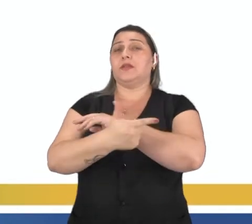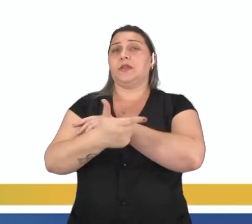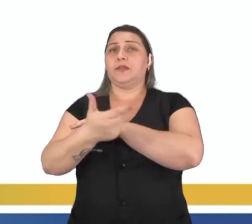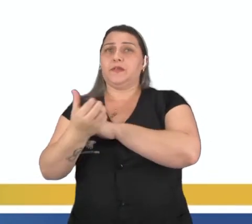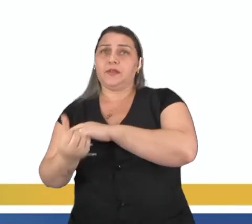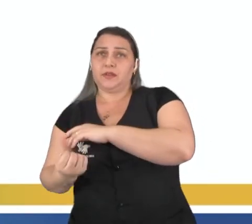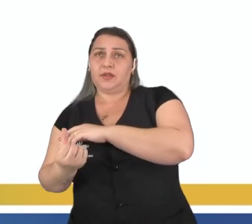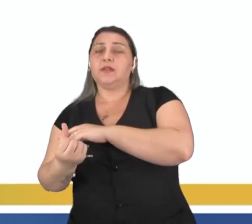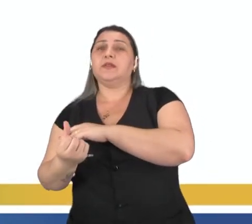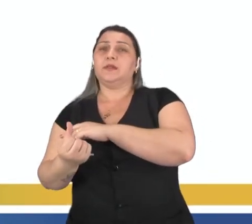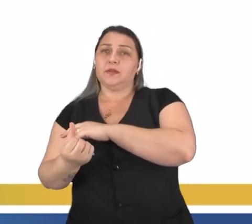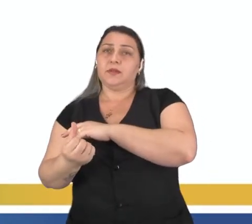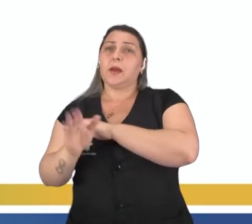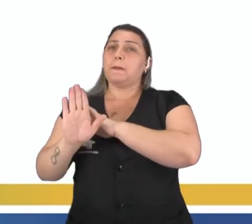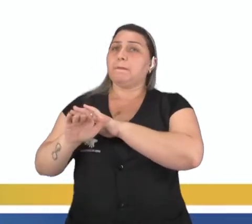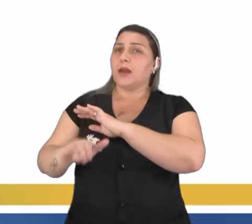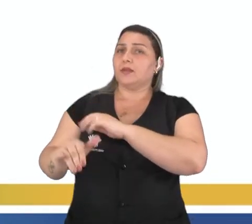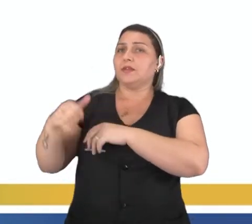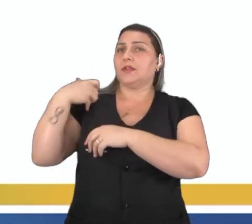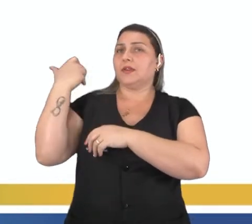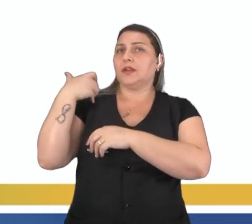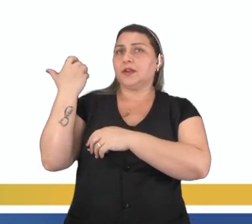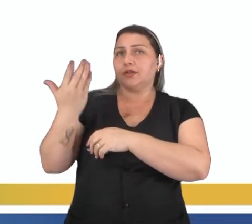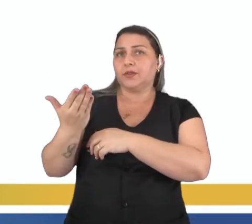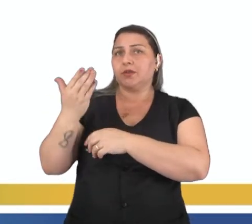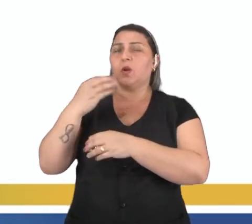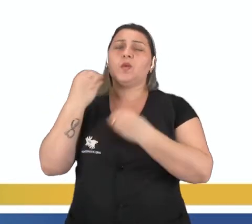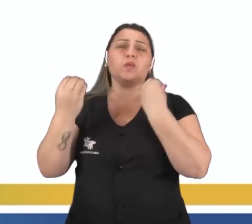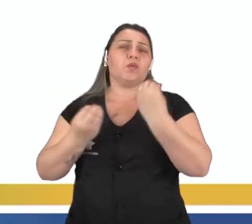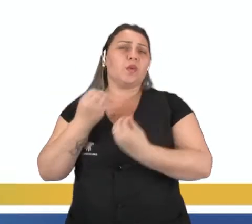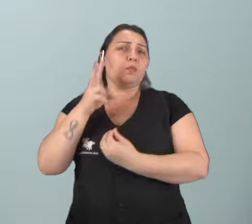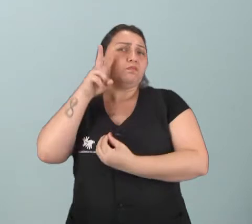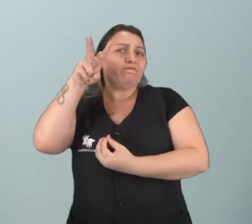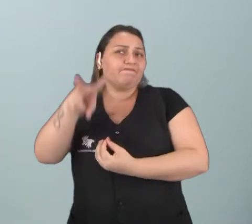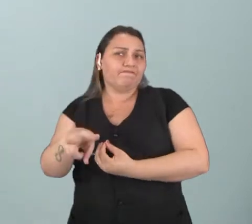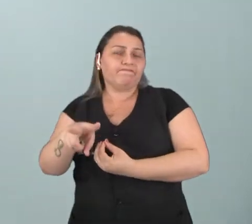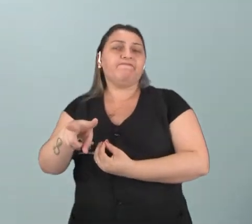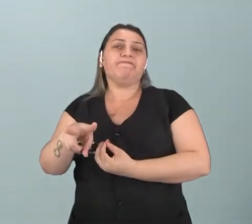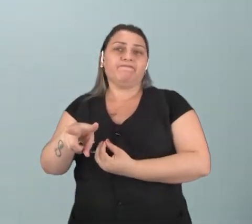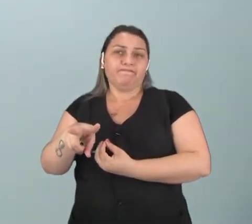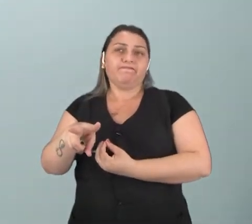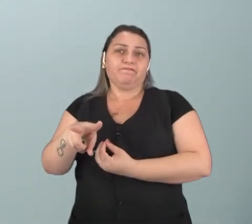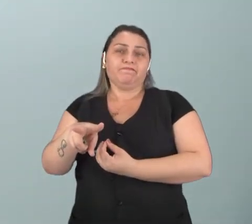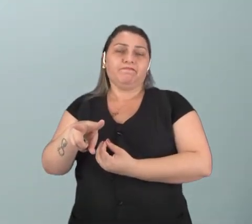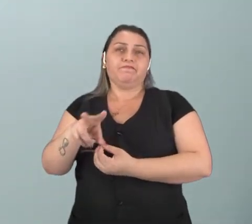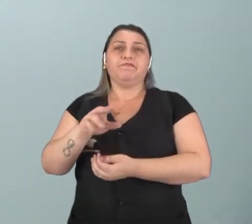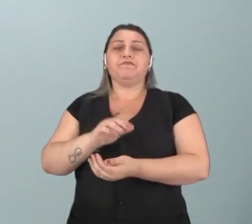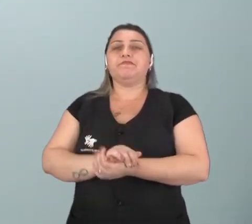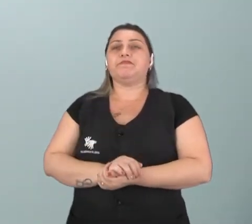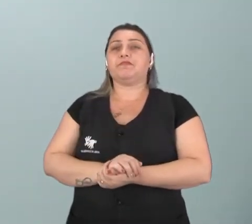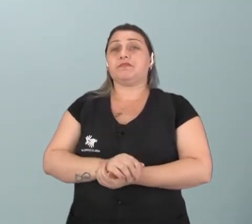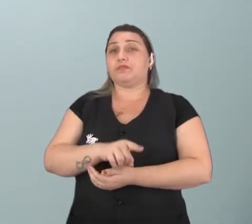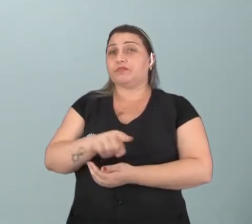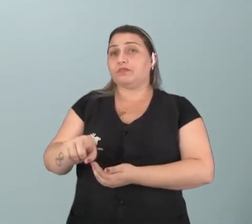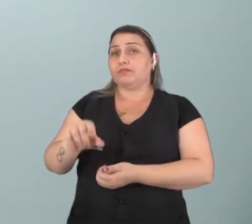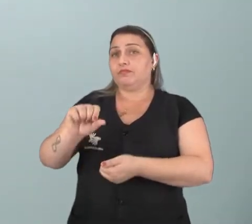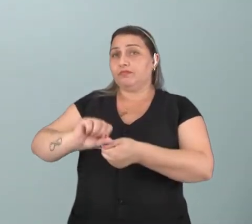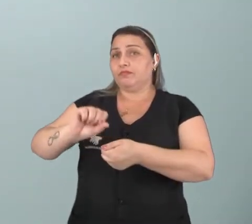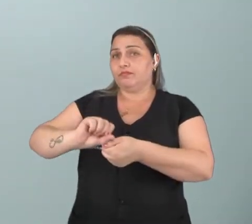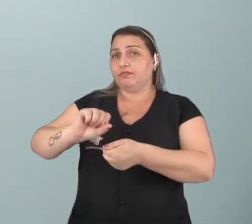a 226 menos a idade. Então, como vocês podem ver, é muito interessante que vocês